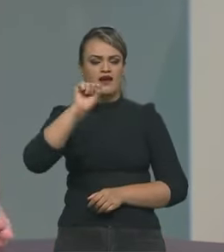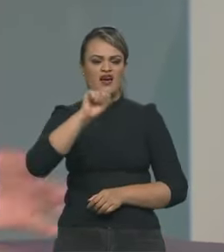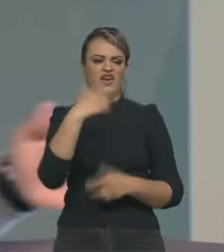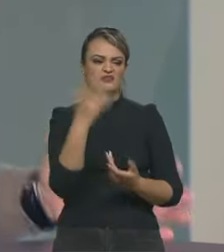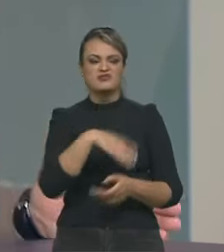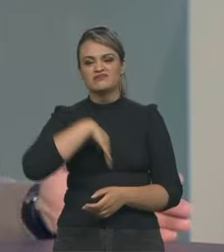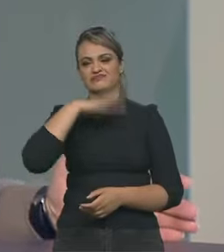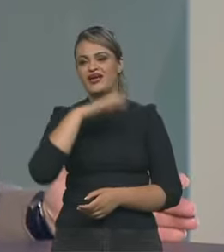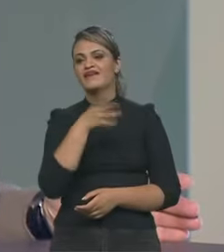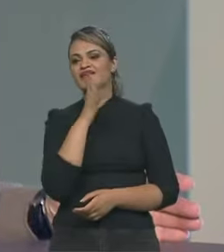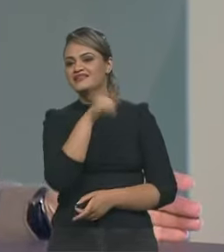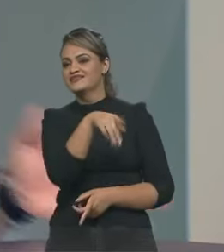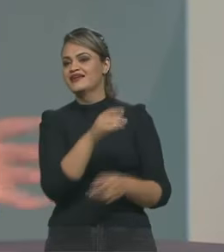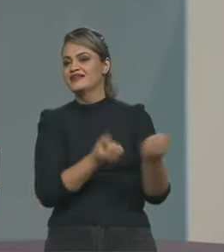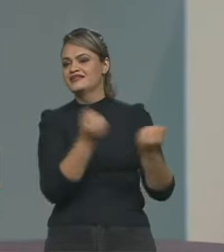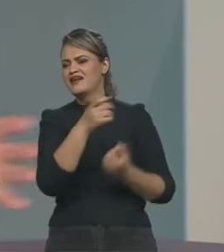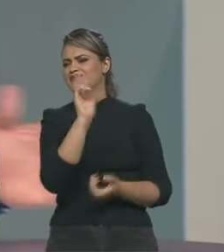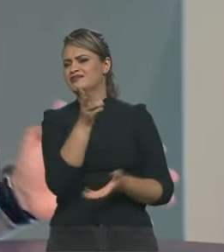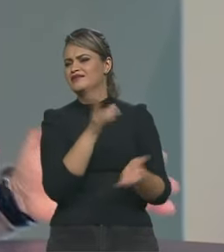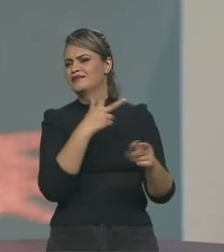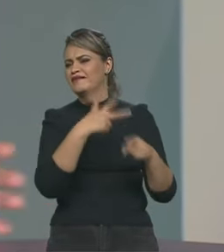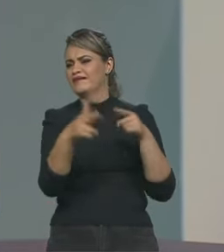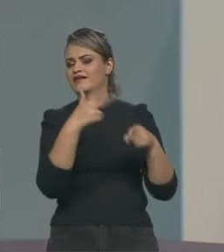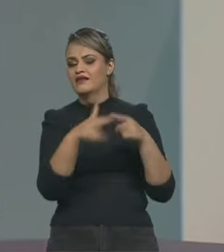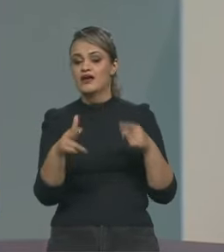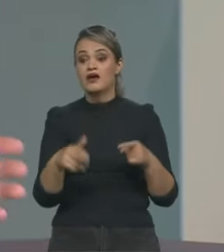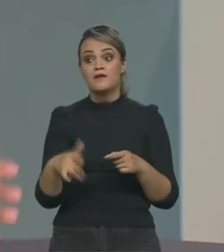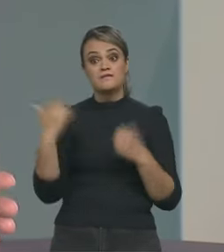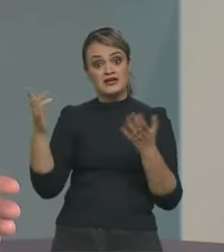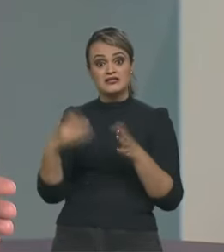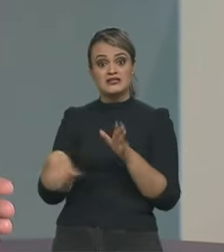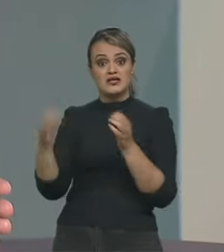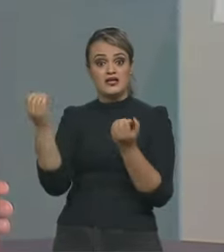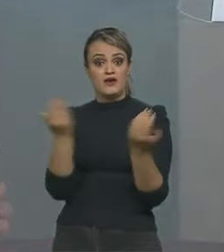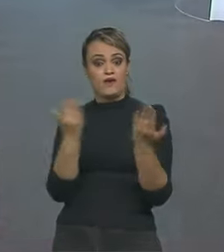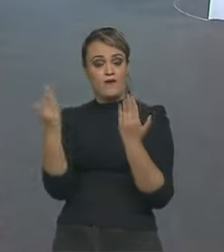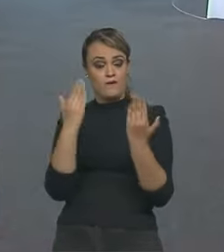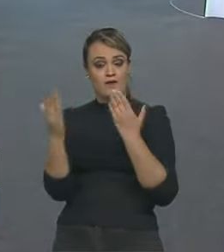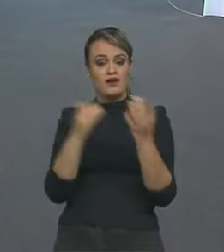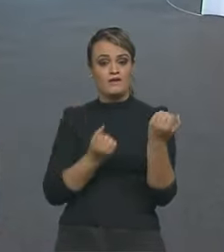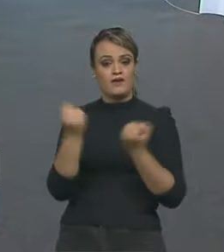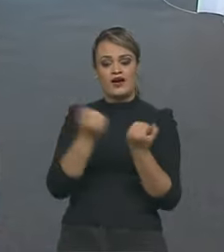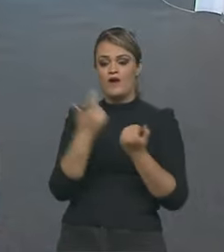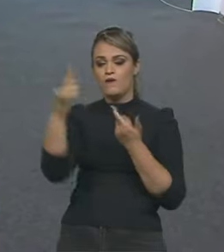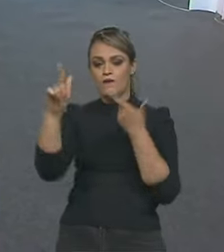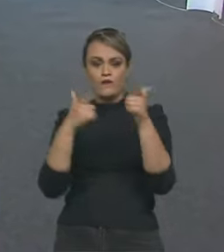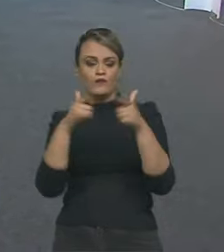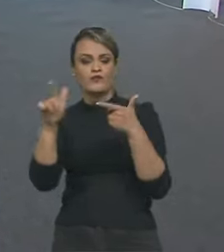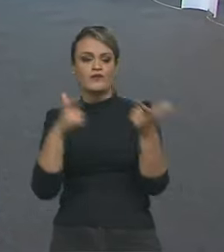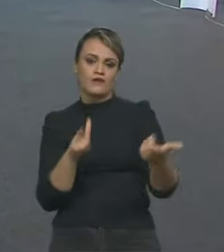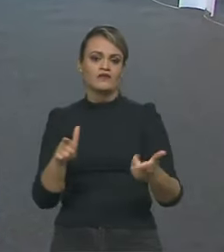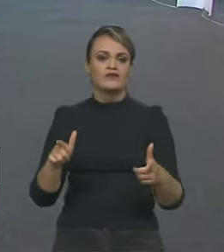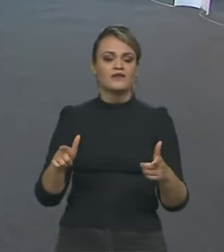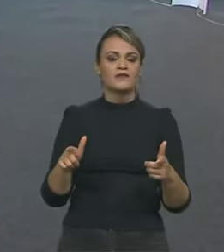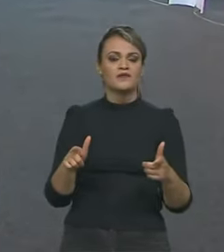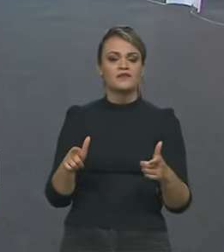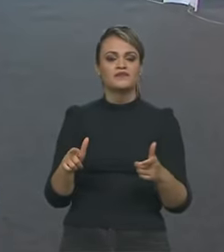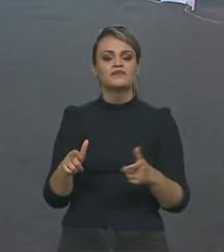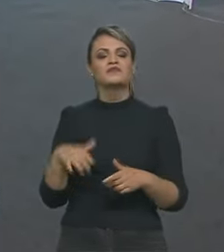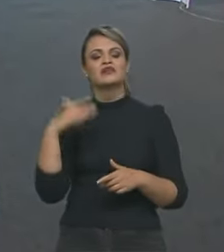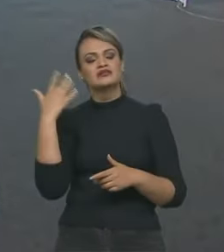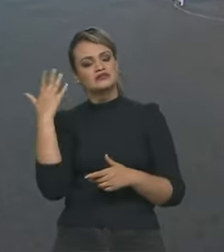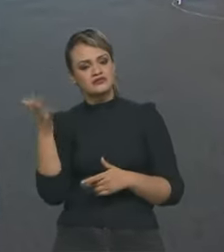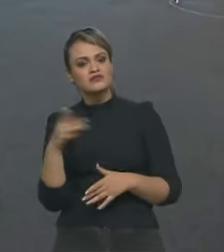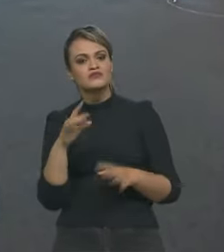acontecer, não. Agora tem a Ed Bull que está chegando em algumas pistas, vai andar melhor. Então,